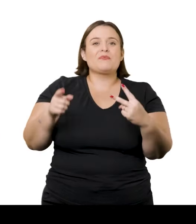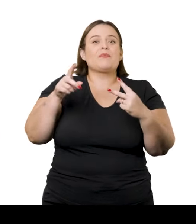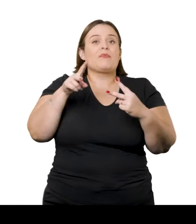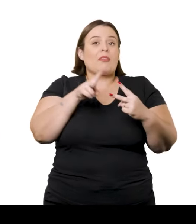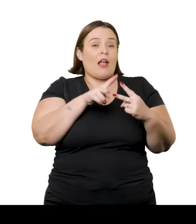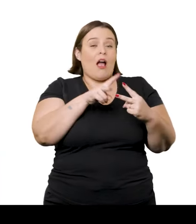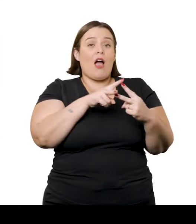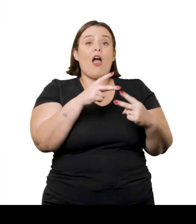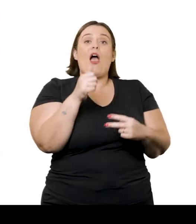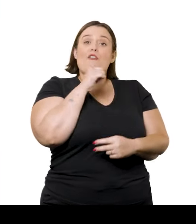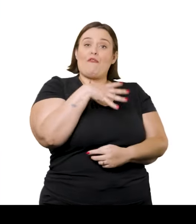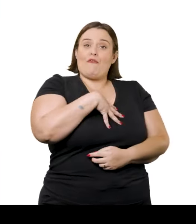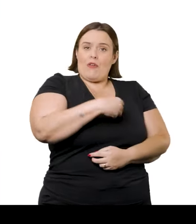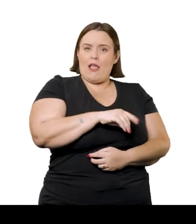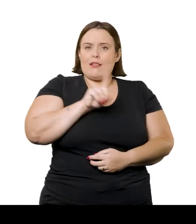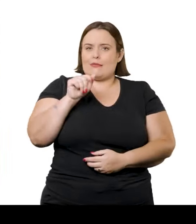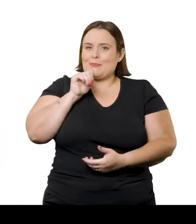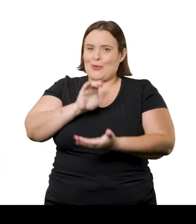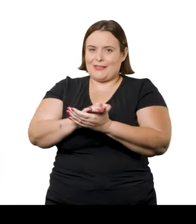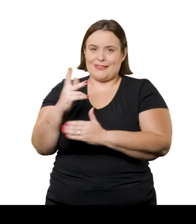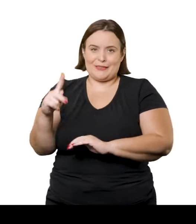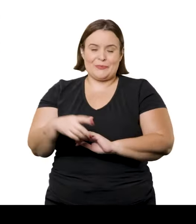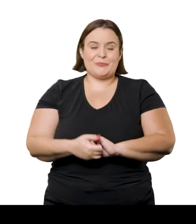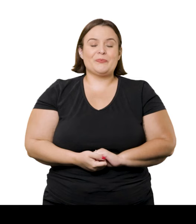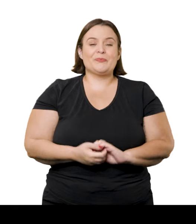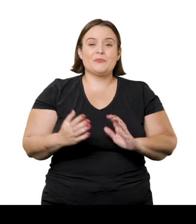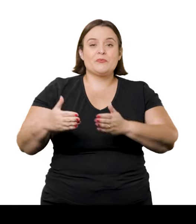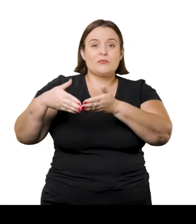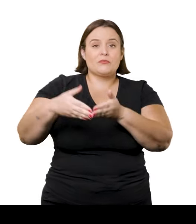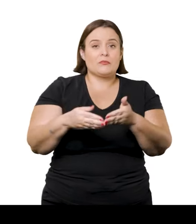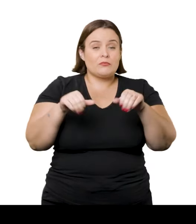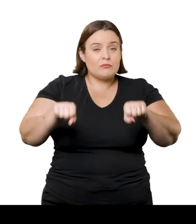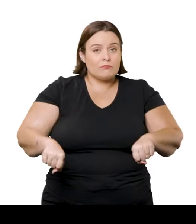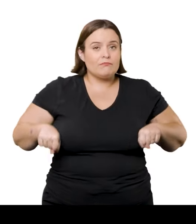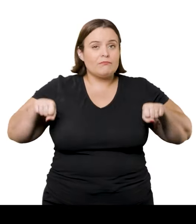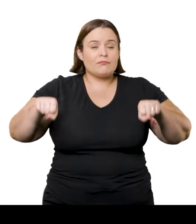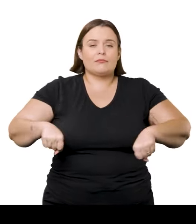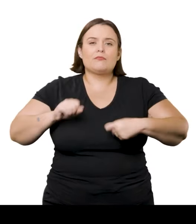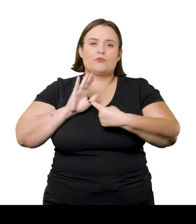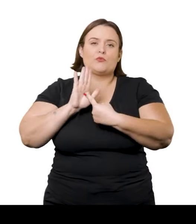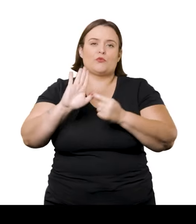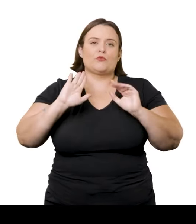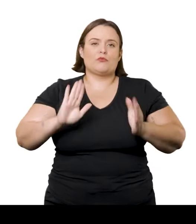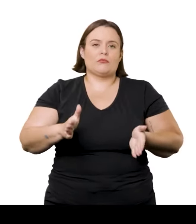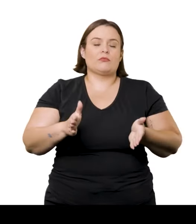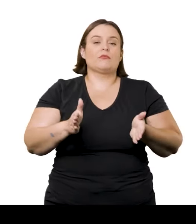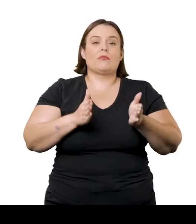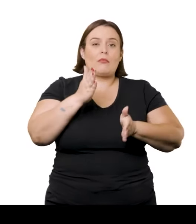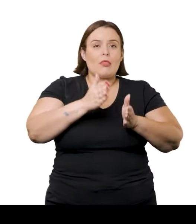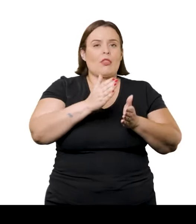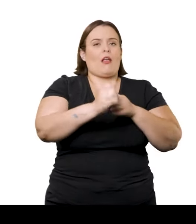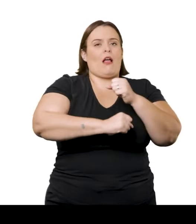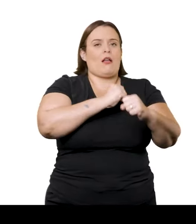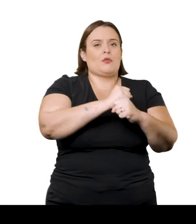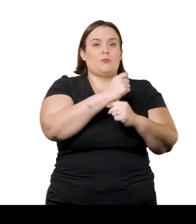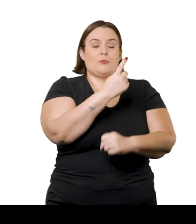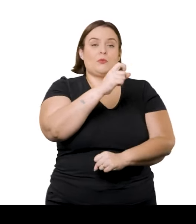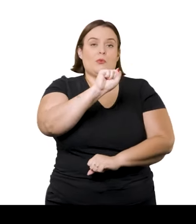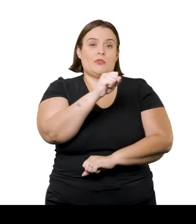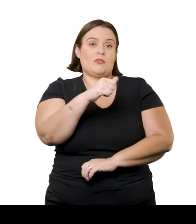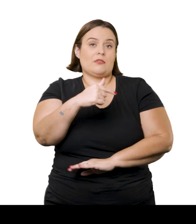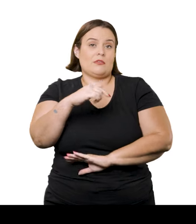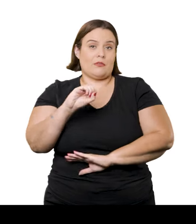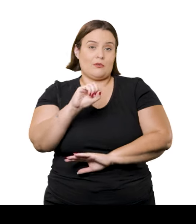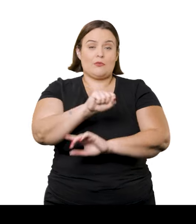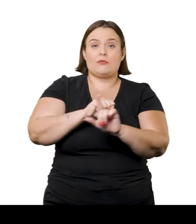Blanche Rochedet, filha de Alice. Os barcos a remo já aparecem nas pinturas de Monet desde a década de 1870.